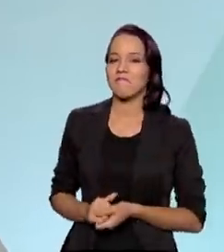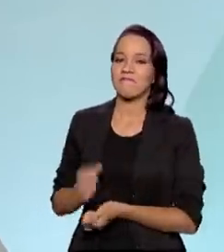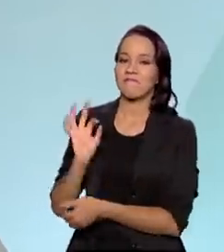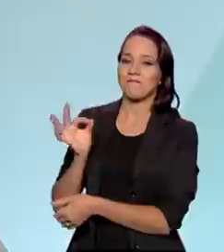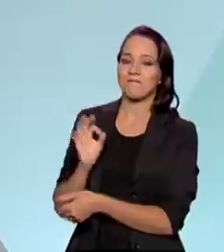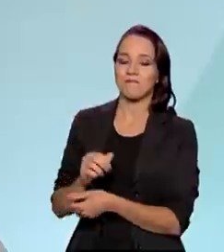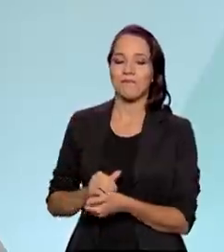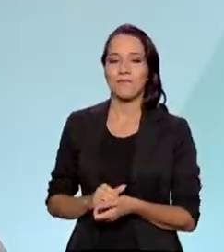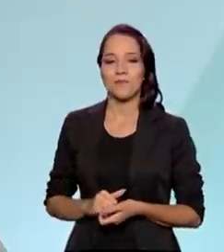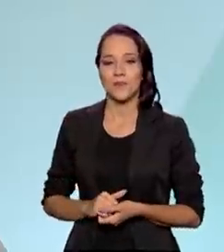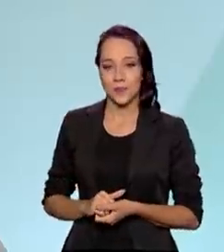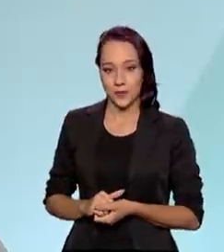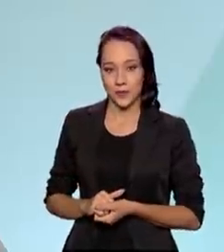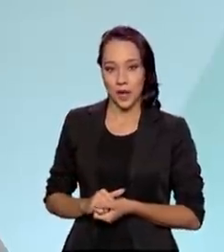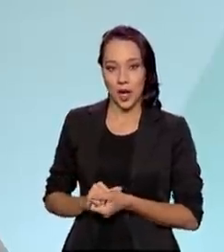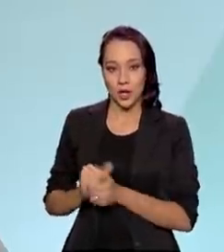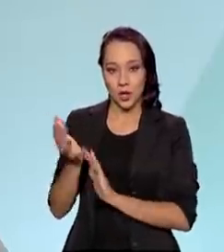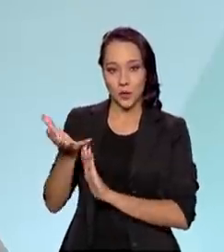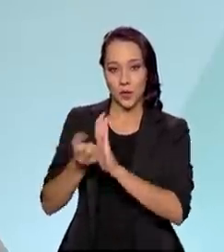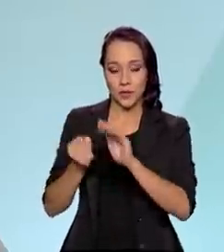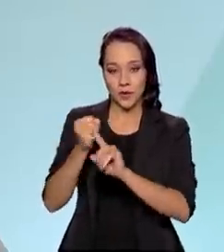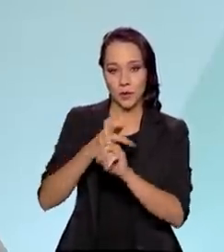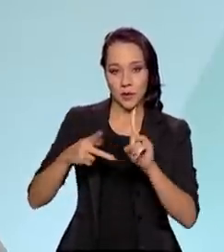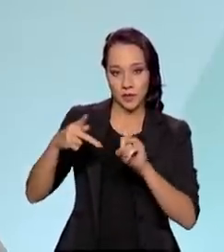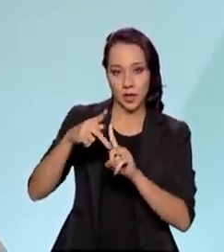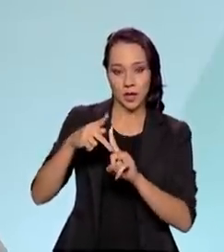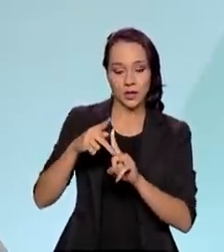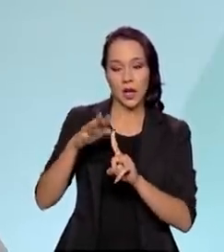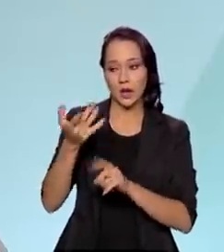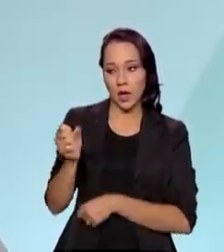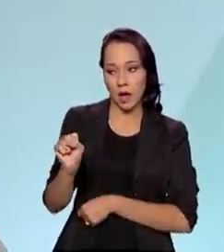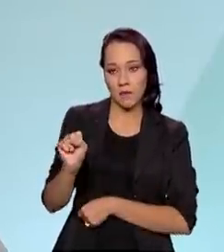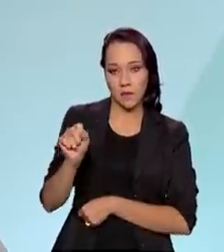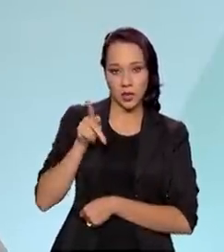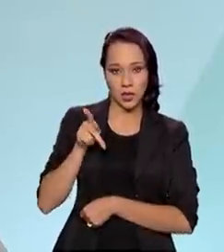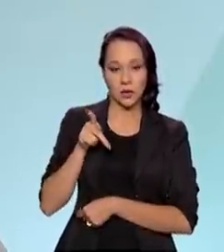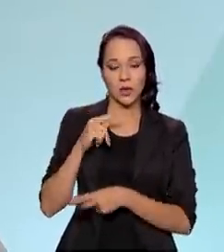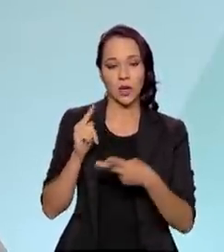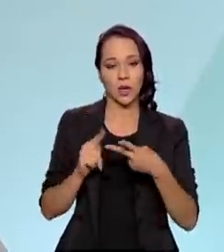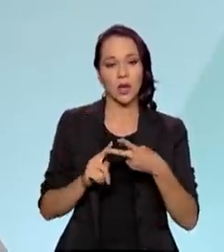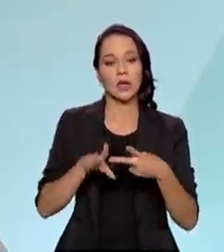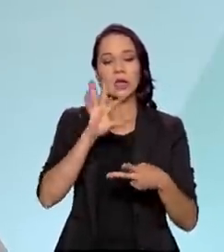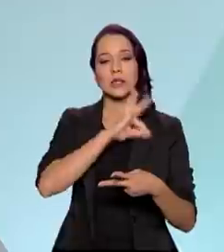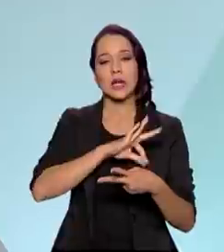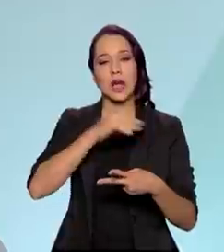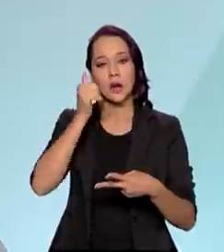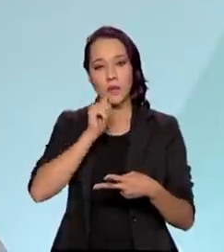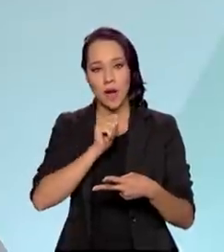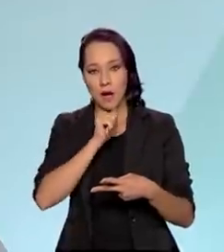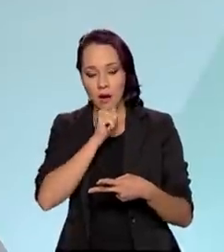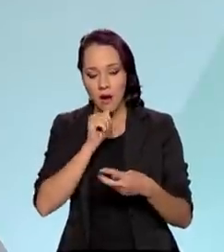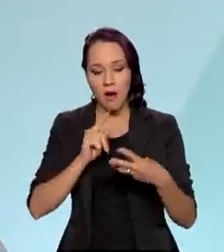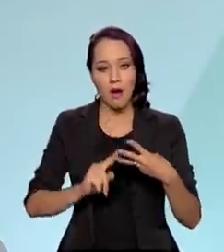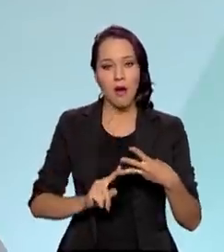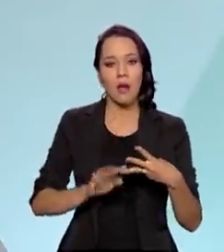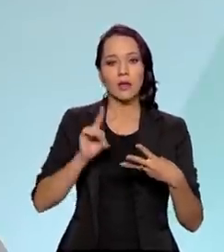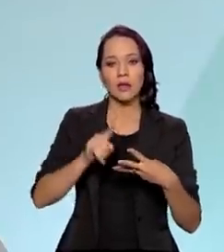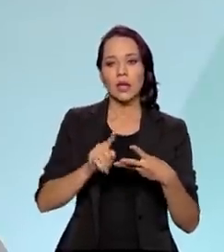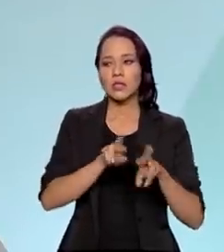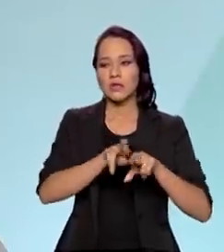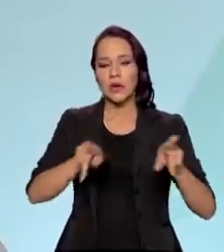Perfeitamente. Nos benefícios previdenciários sociais, além da aposentadoria, temos salário e maternidade, temos as várias